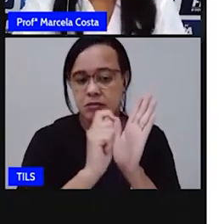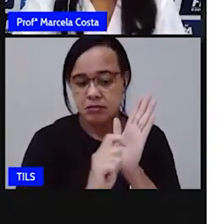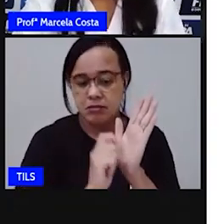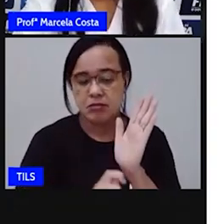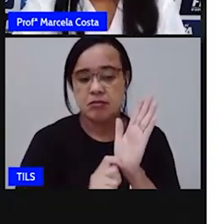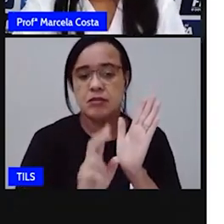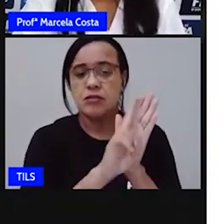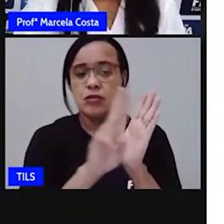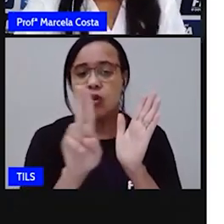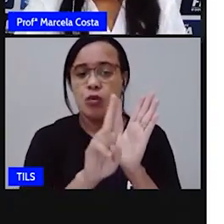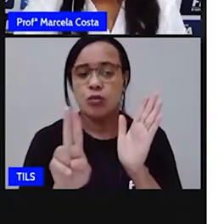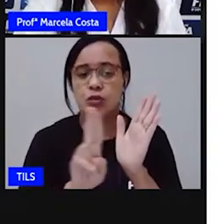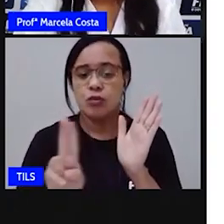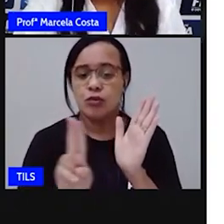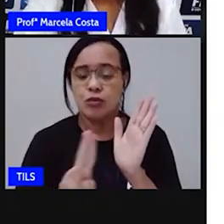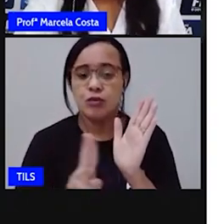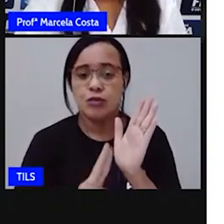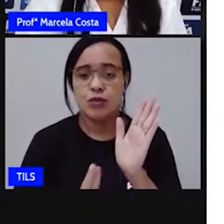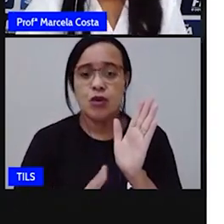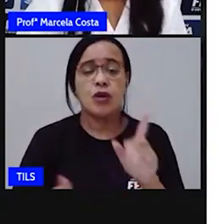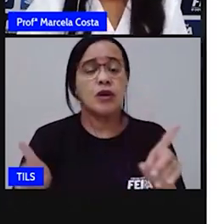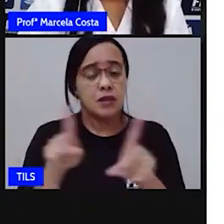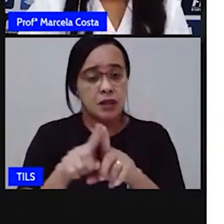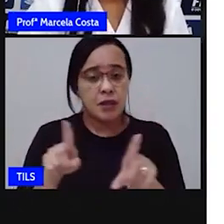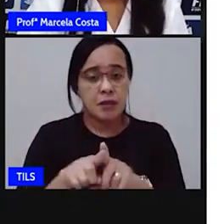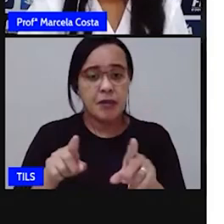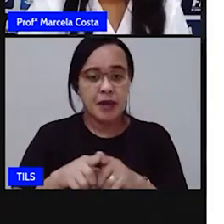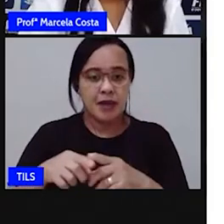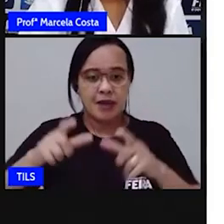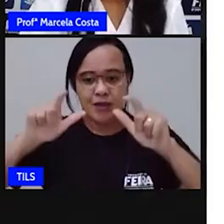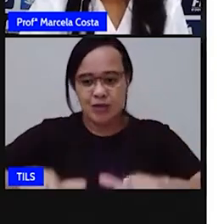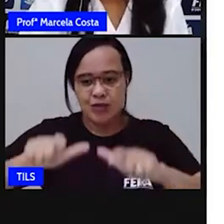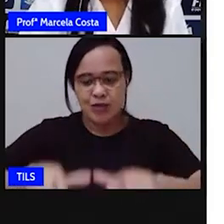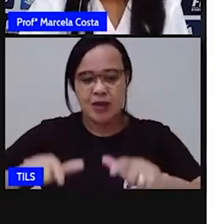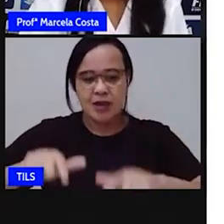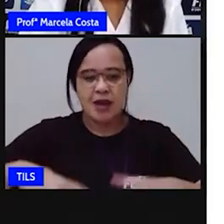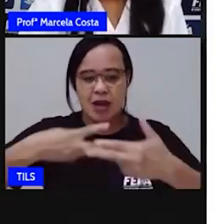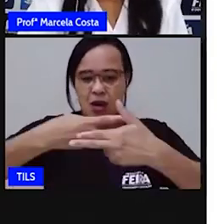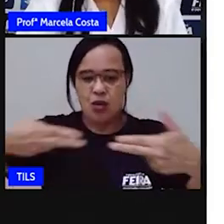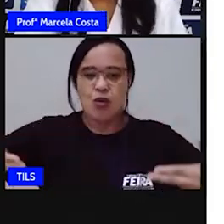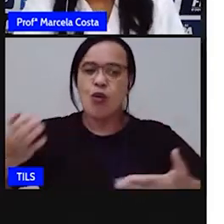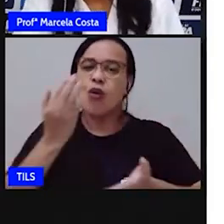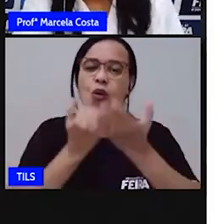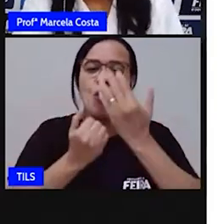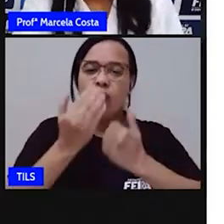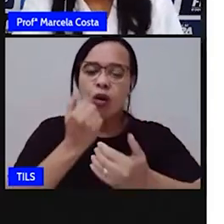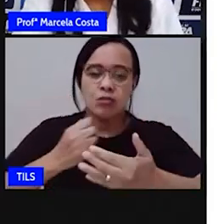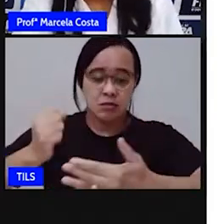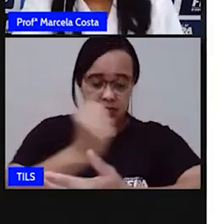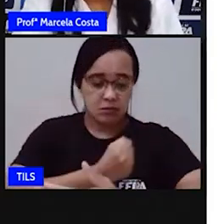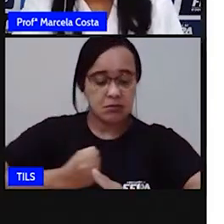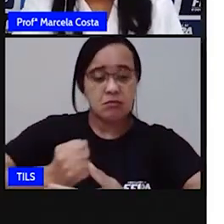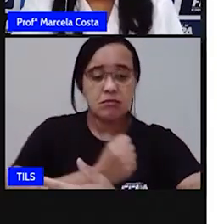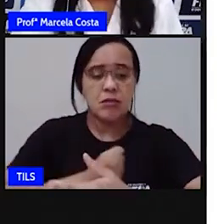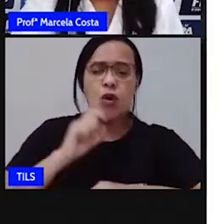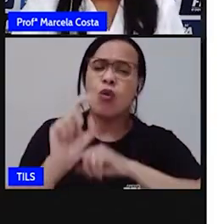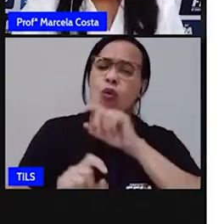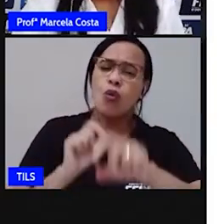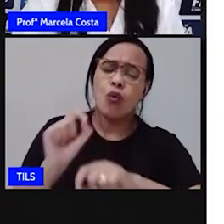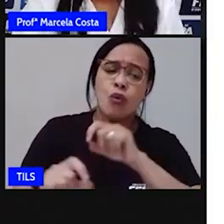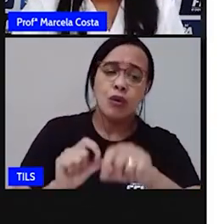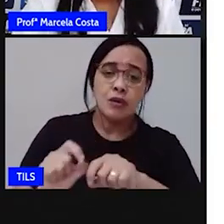Aqui na cozinha, você vai repetir a operação aqui nessa parte da cozinha. O que que tem na cozinha da sua casa?